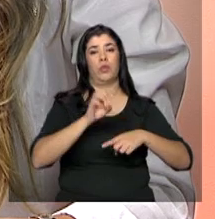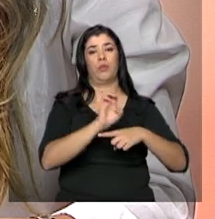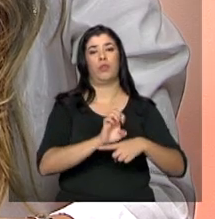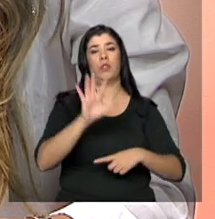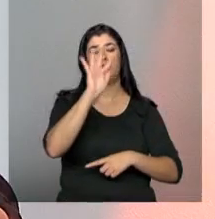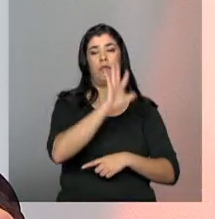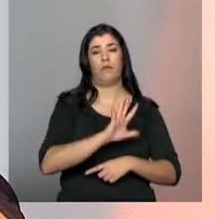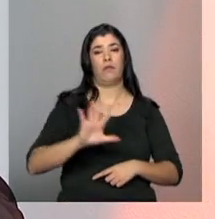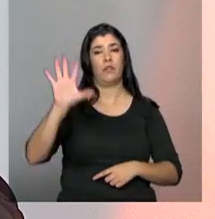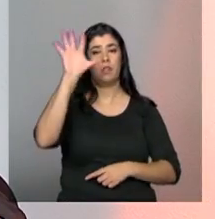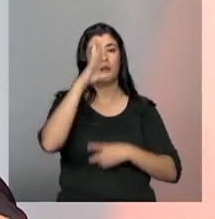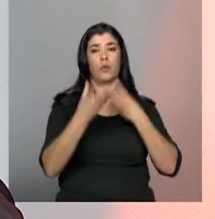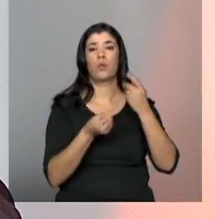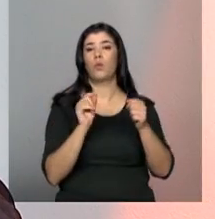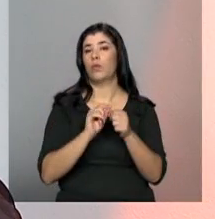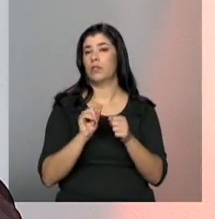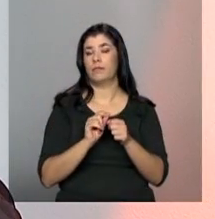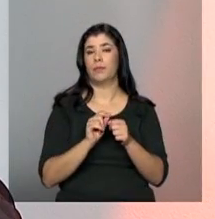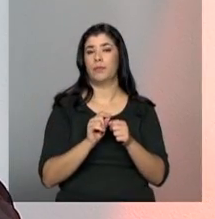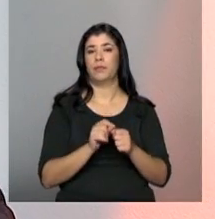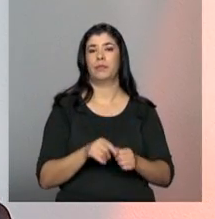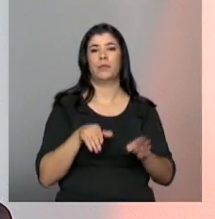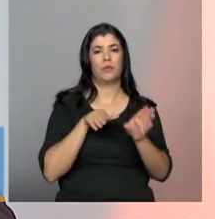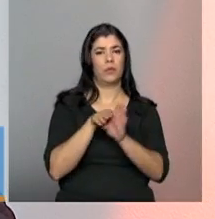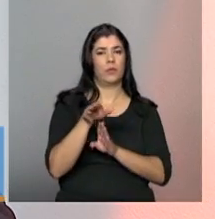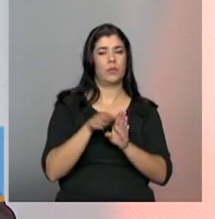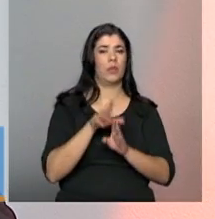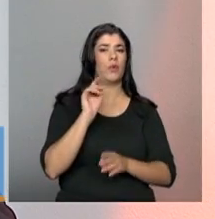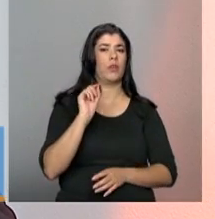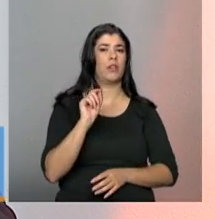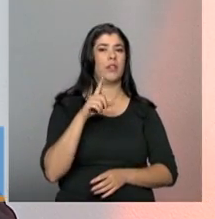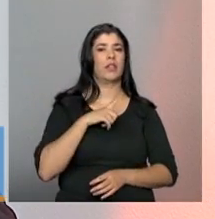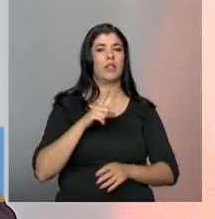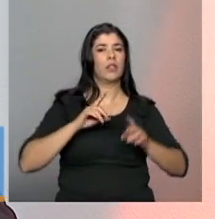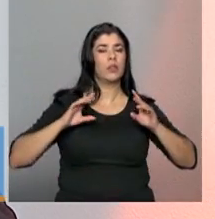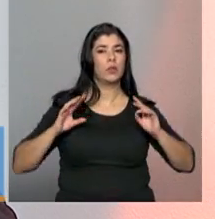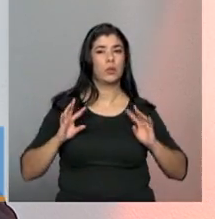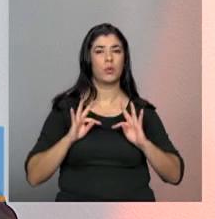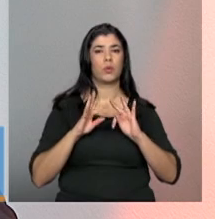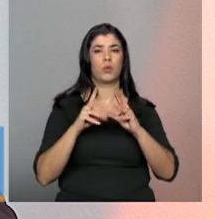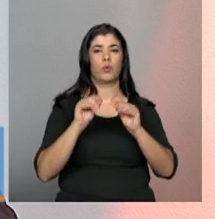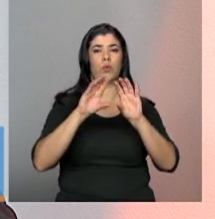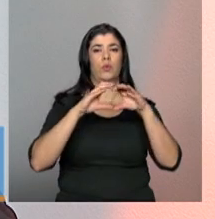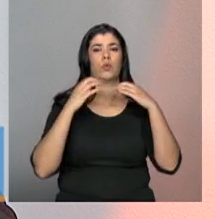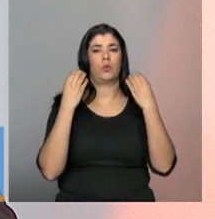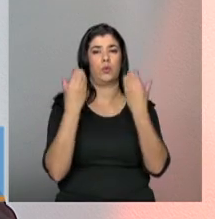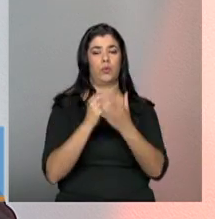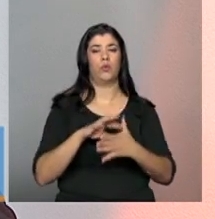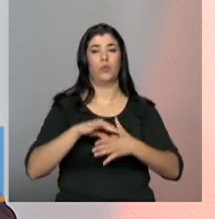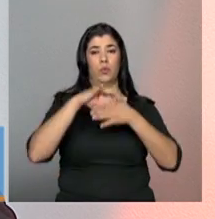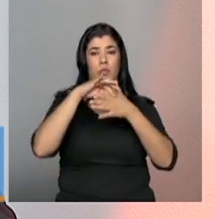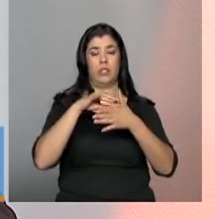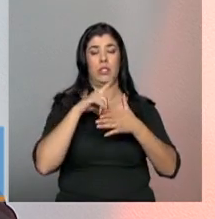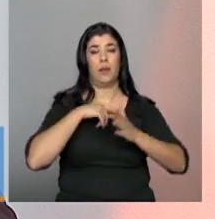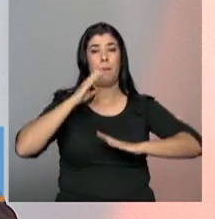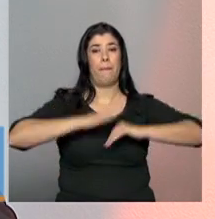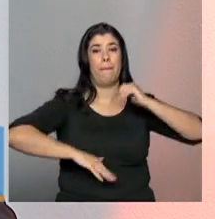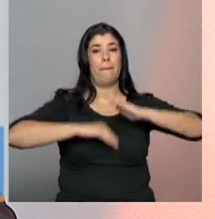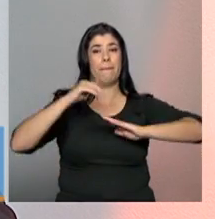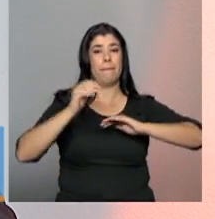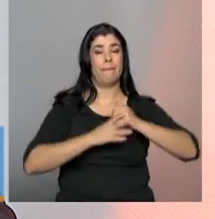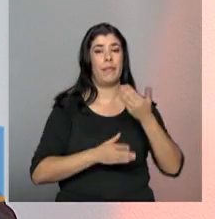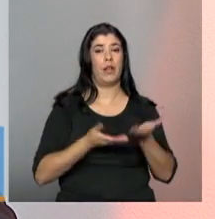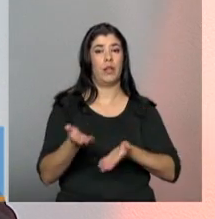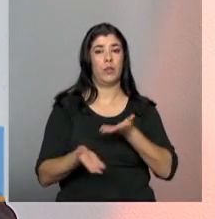assim, nós sempre recomendamos que seja feita, toda a conferência seja precedida dessas ações de mobilização. Então, a